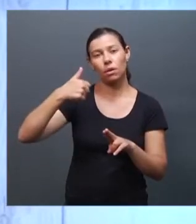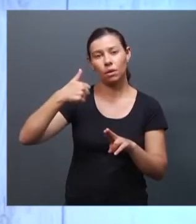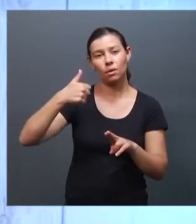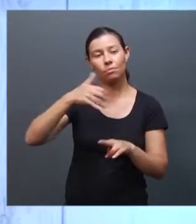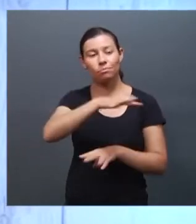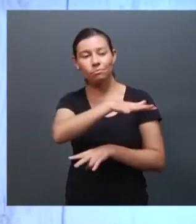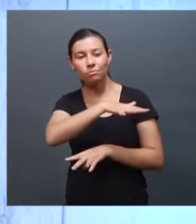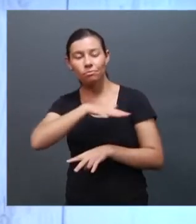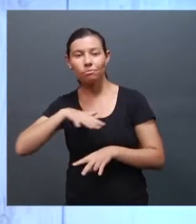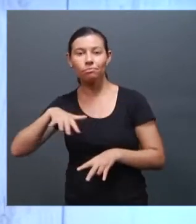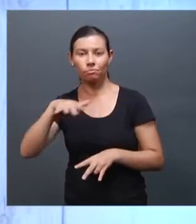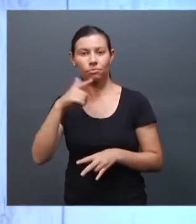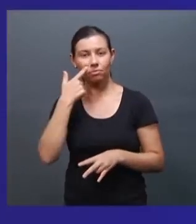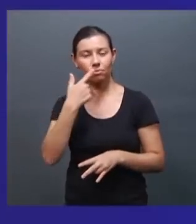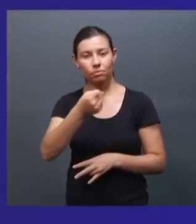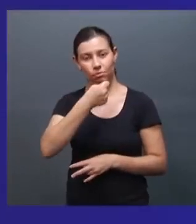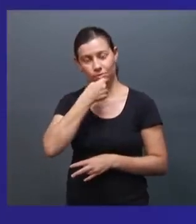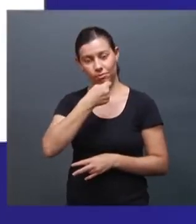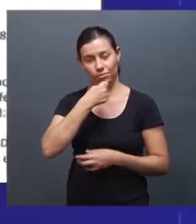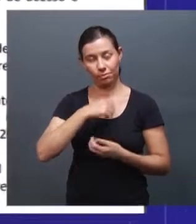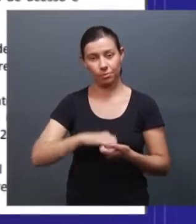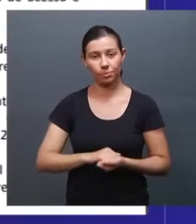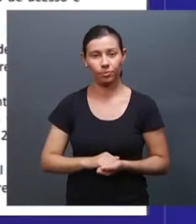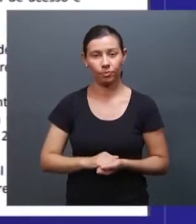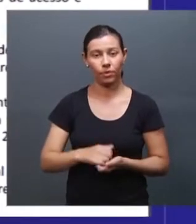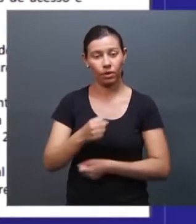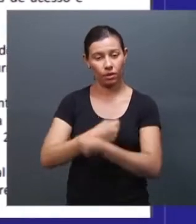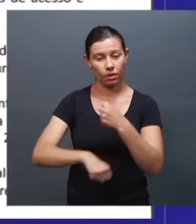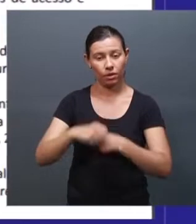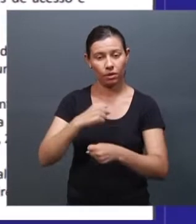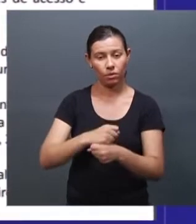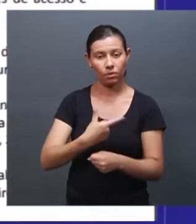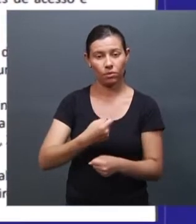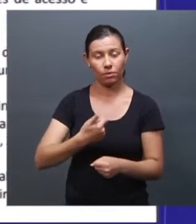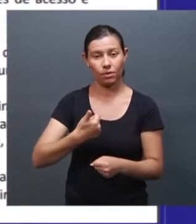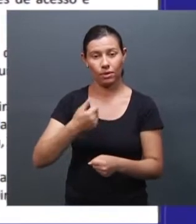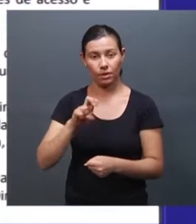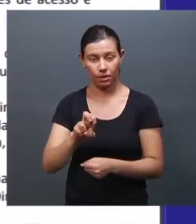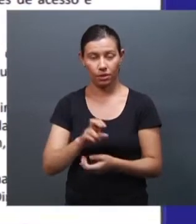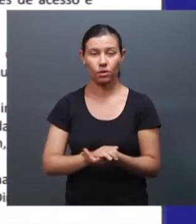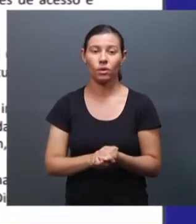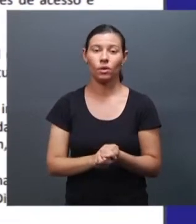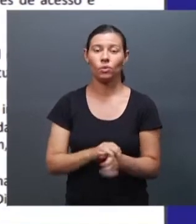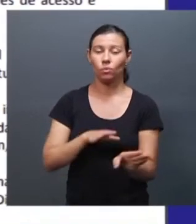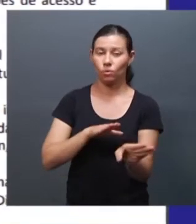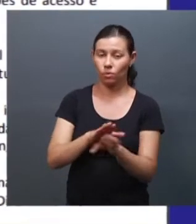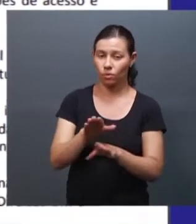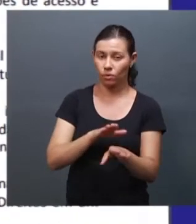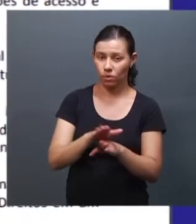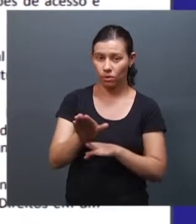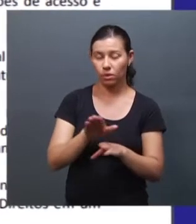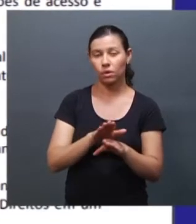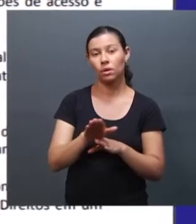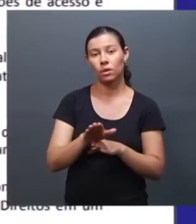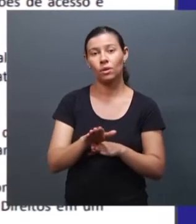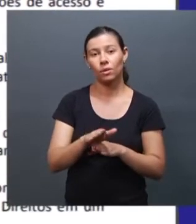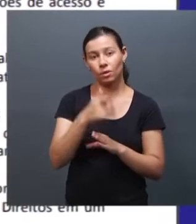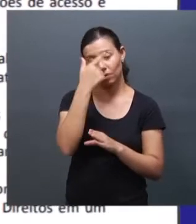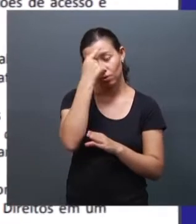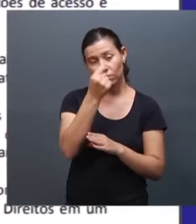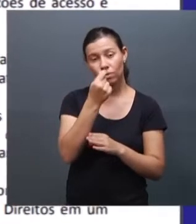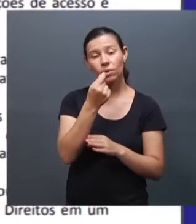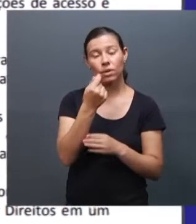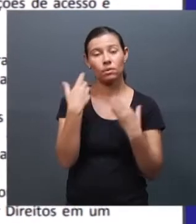conferir na reportagem, Bernal. Em 2015, uma resolução do Conselho Universitário da UFU aprovou a